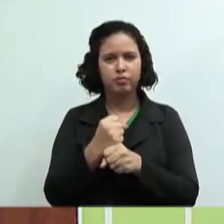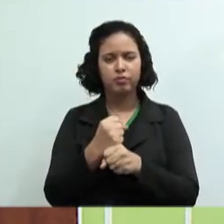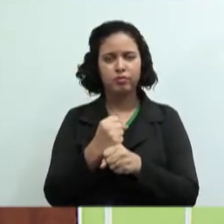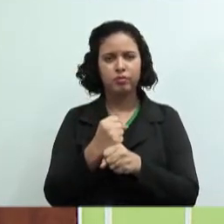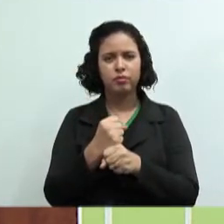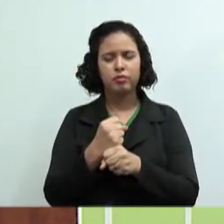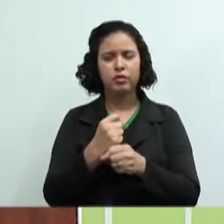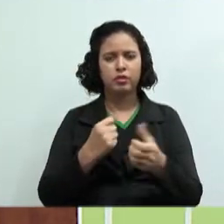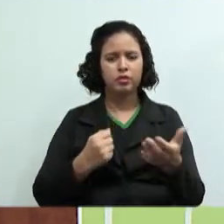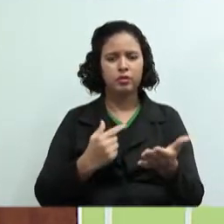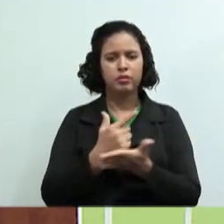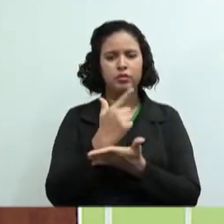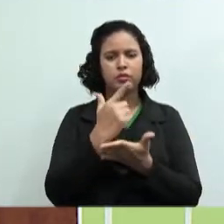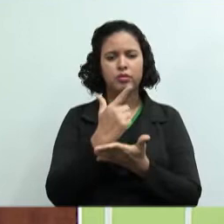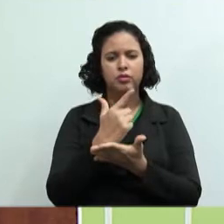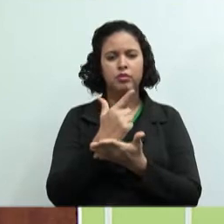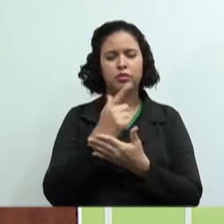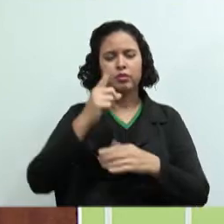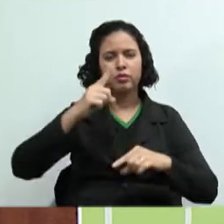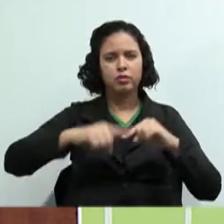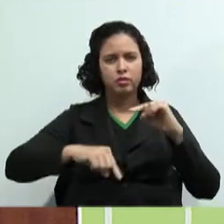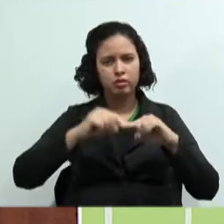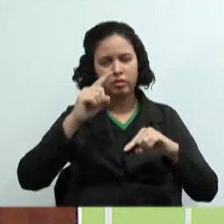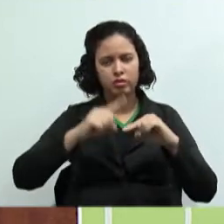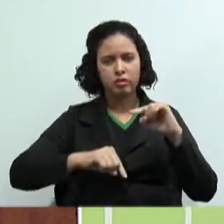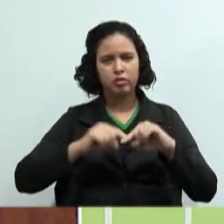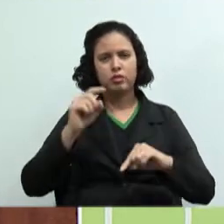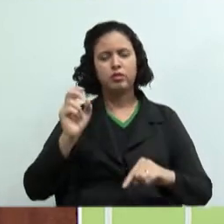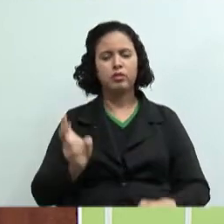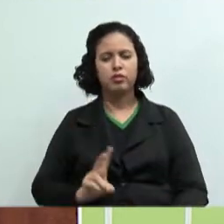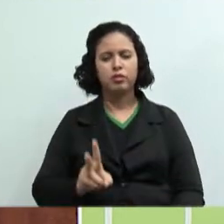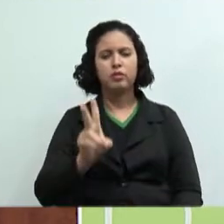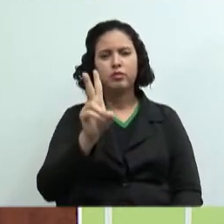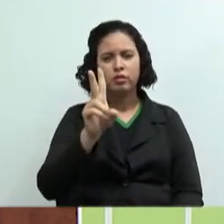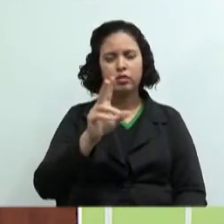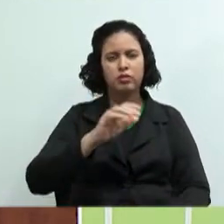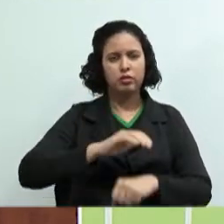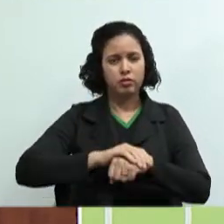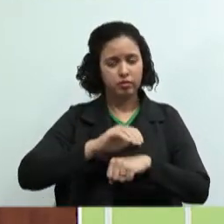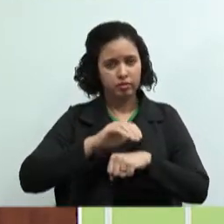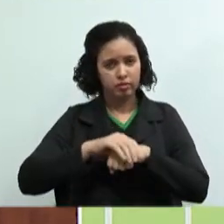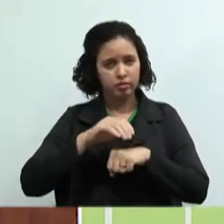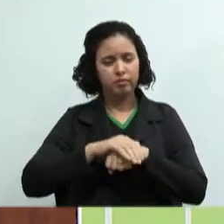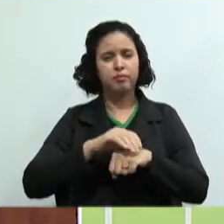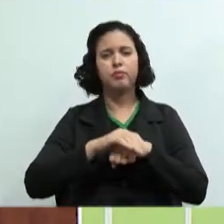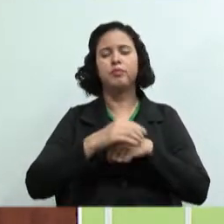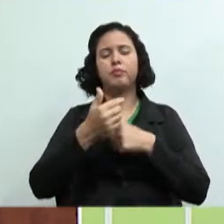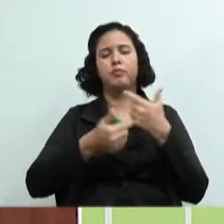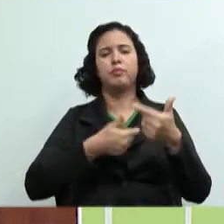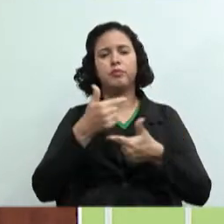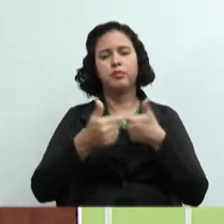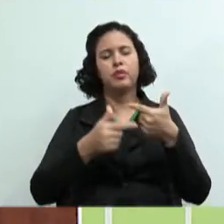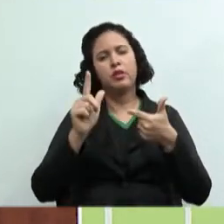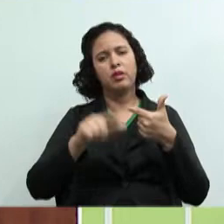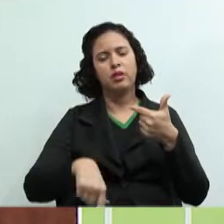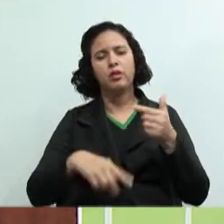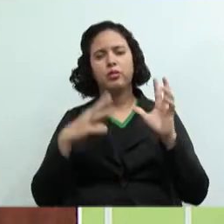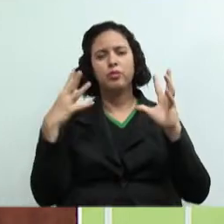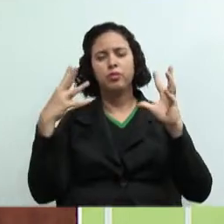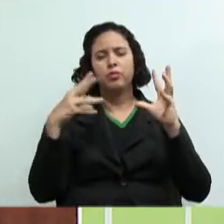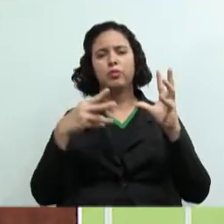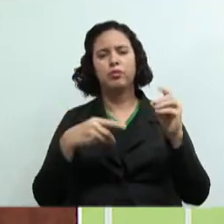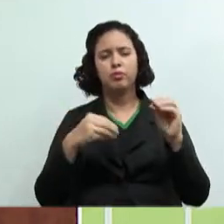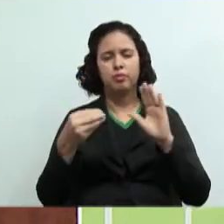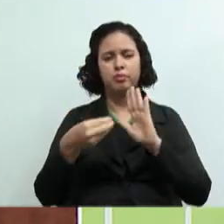compras de matéria-prima, o valor da mão de obra. Então, isso tudo foi uniformizado e com isso